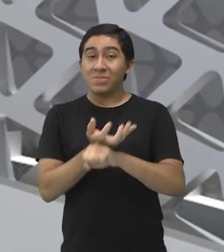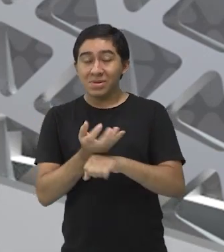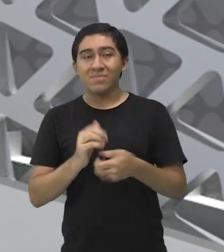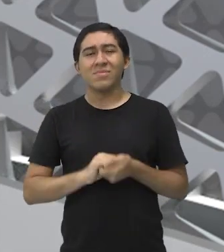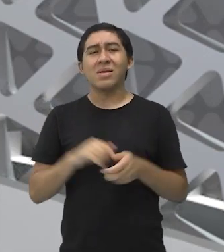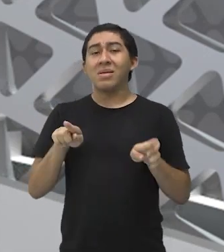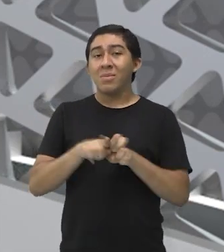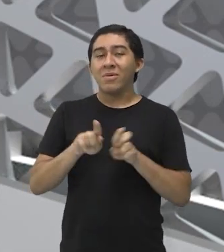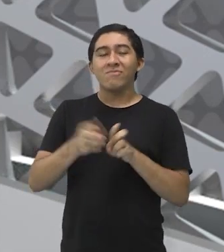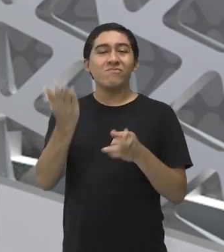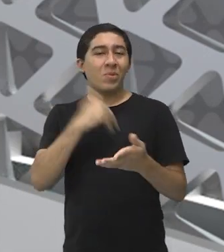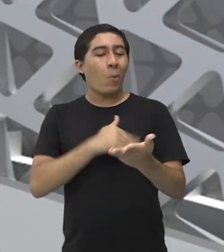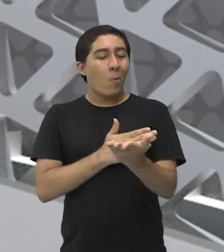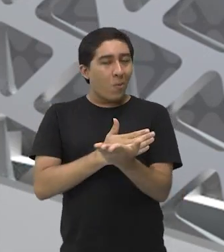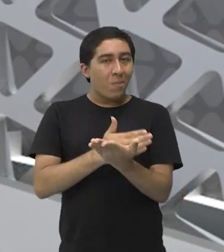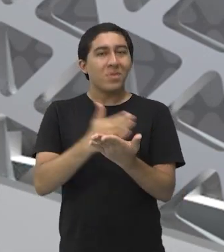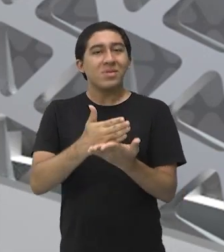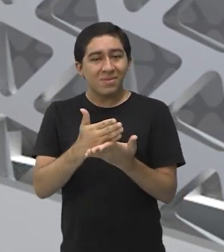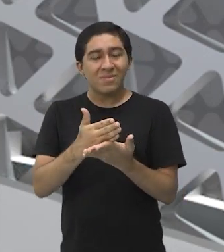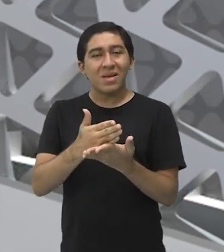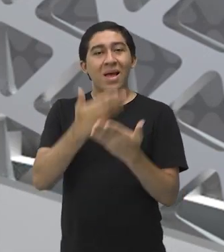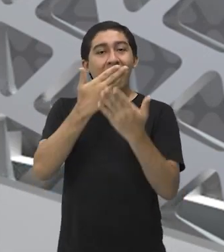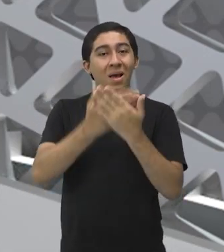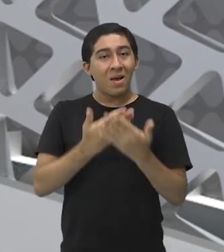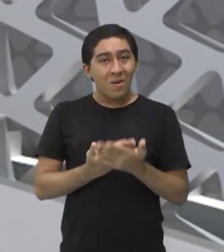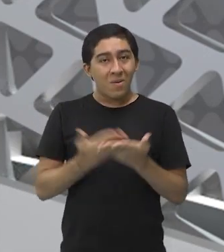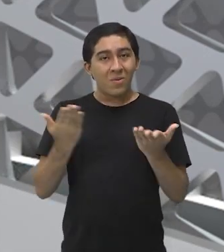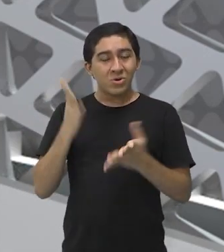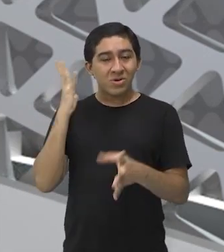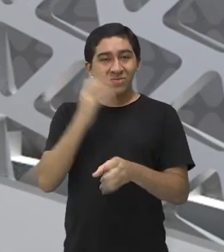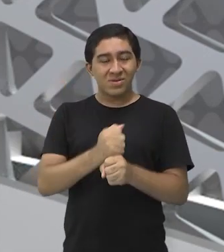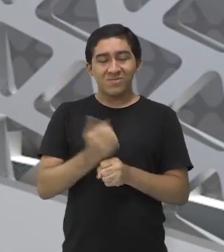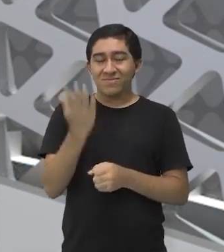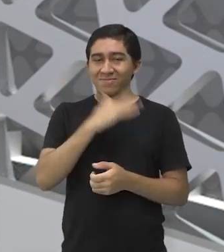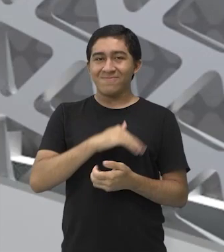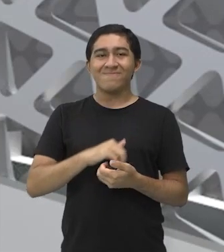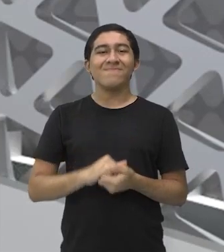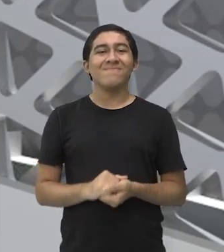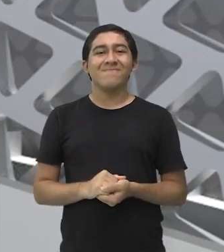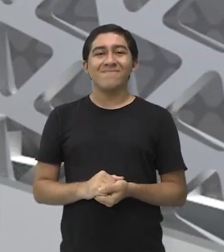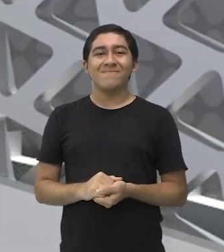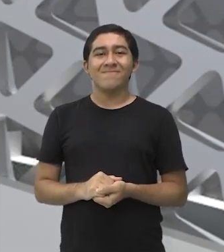sem delongas, dar início a nossa aula de revisão, vamos lá?